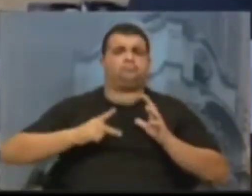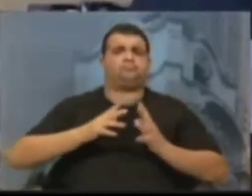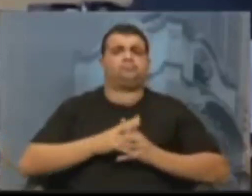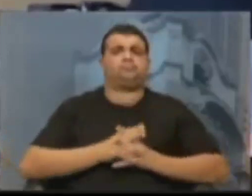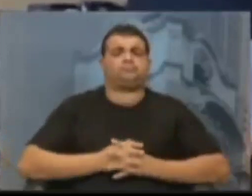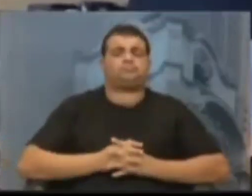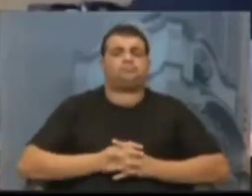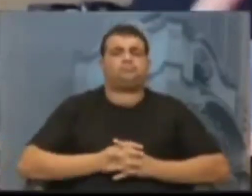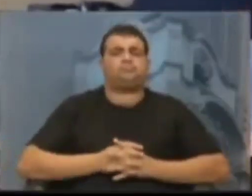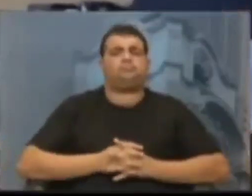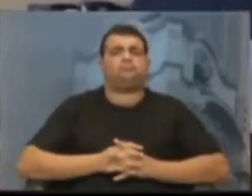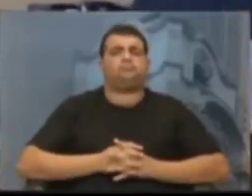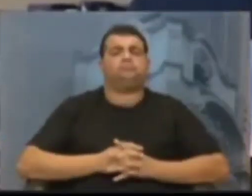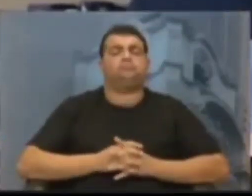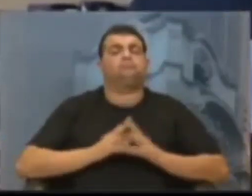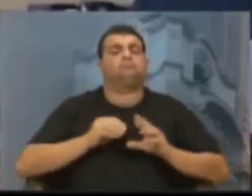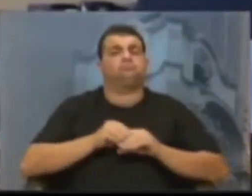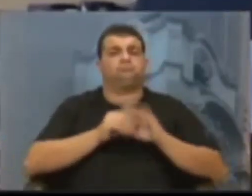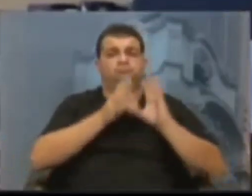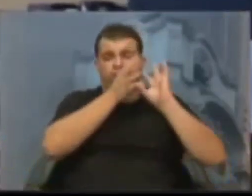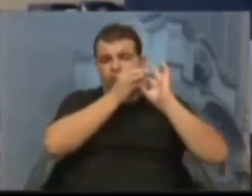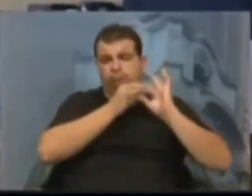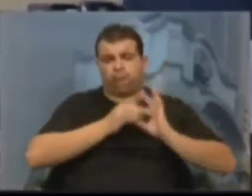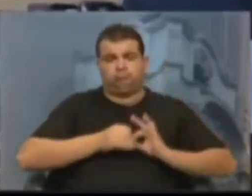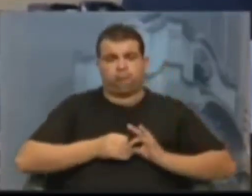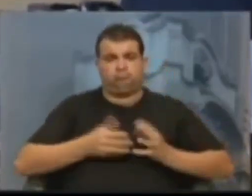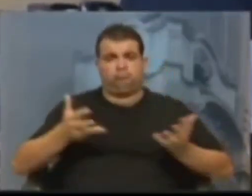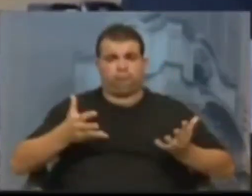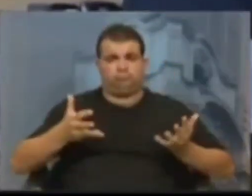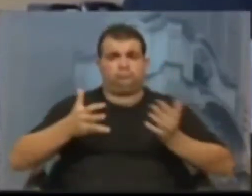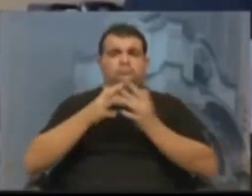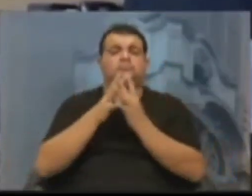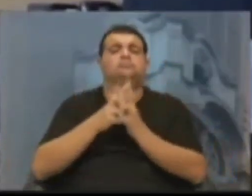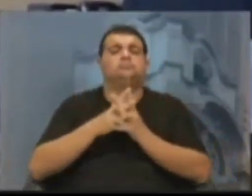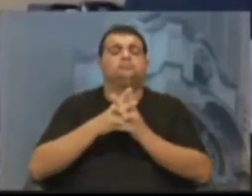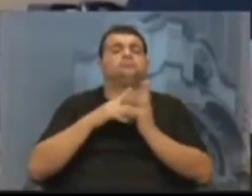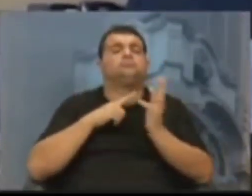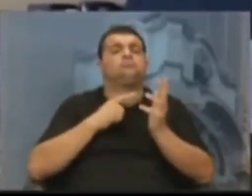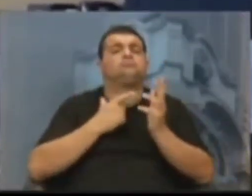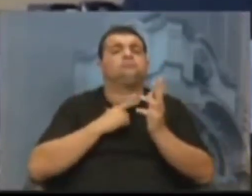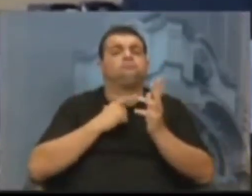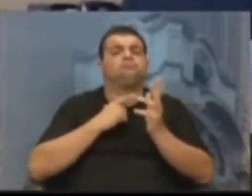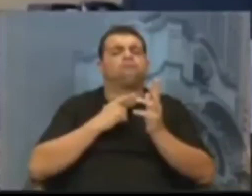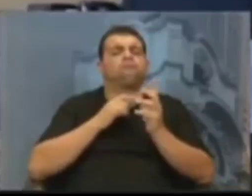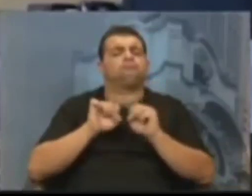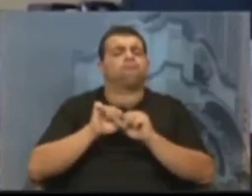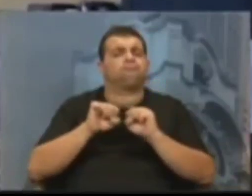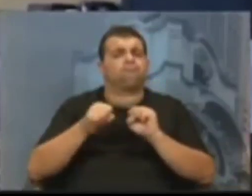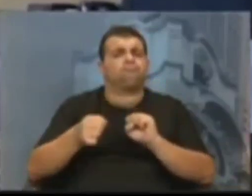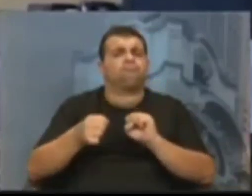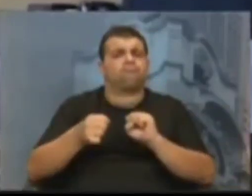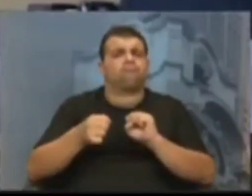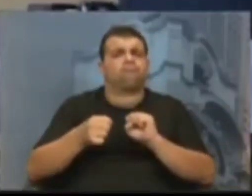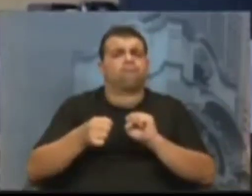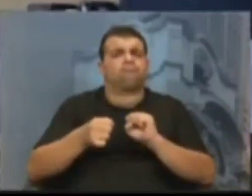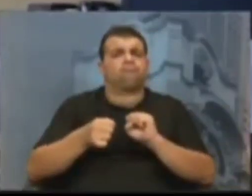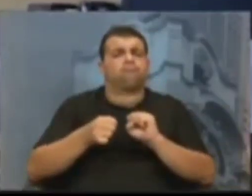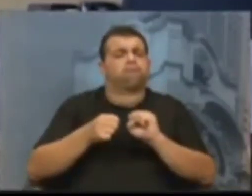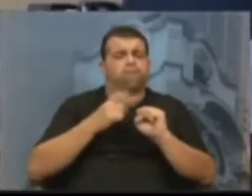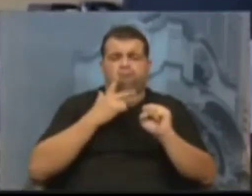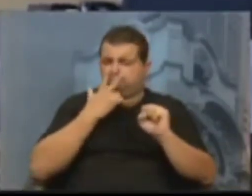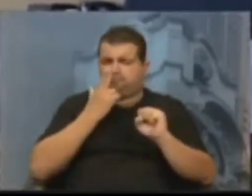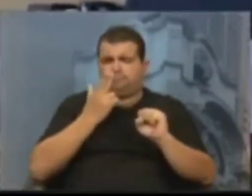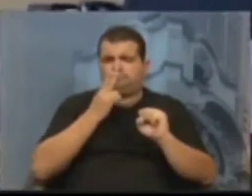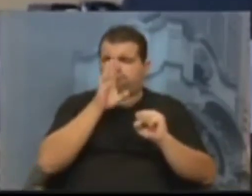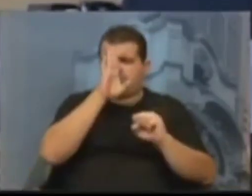E nesse contexto, nesse momento, nós estamos então dilapidando de forma gratuita,